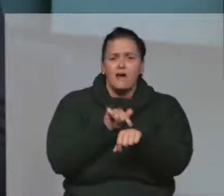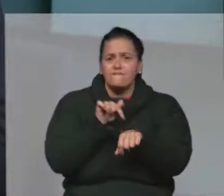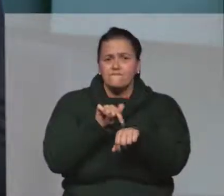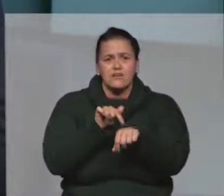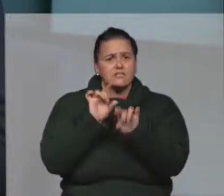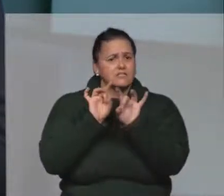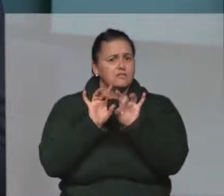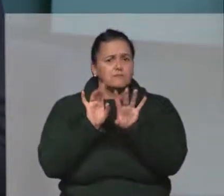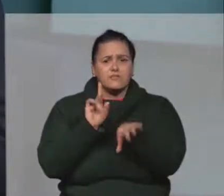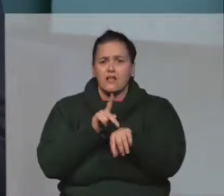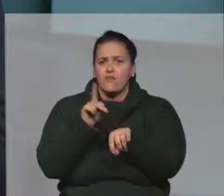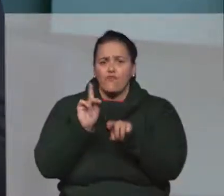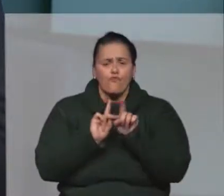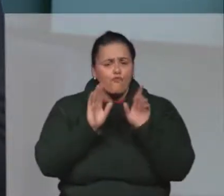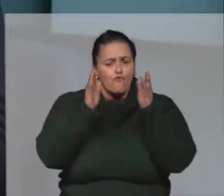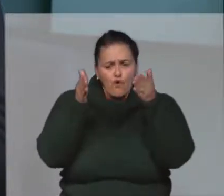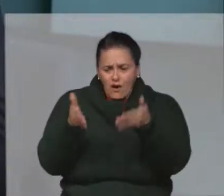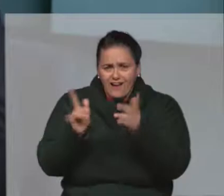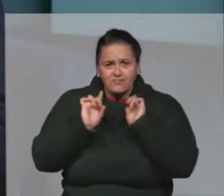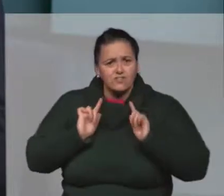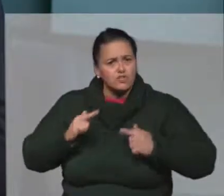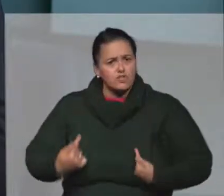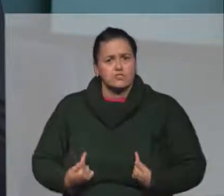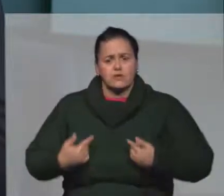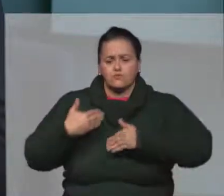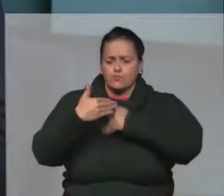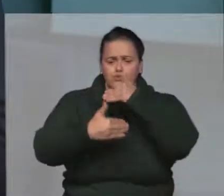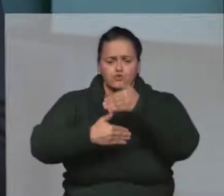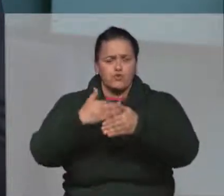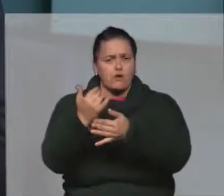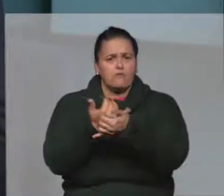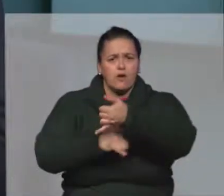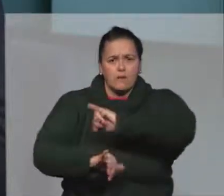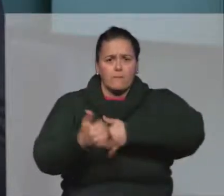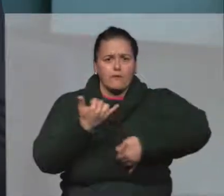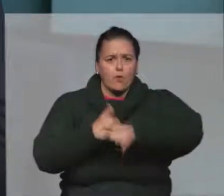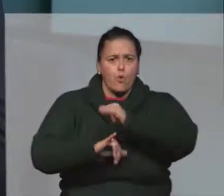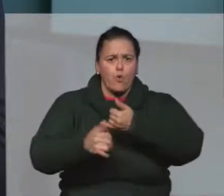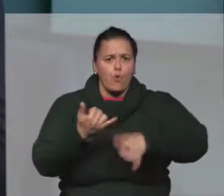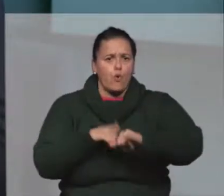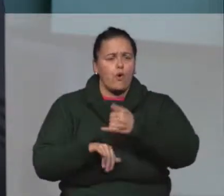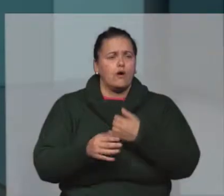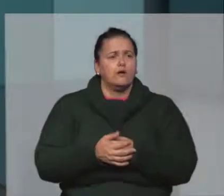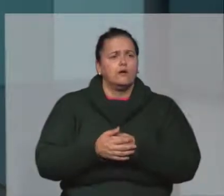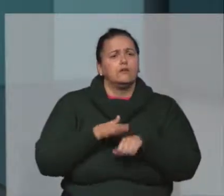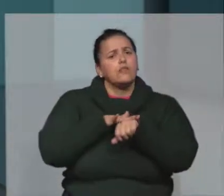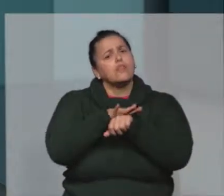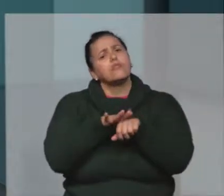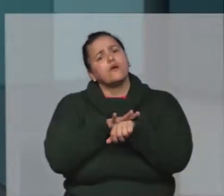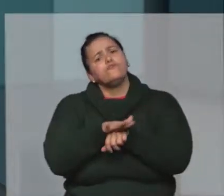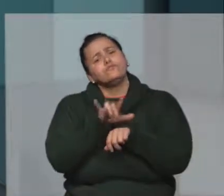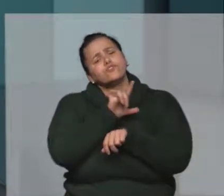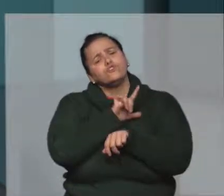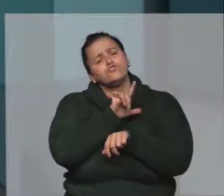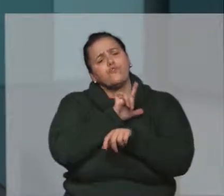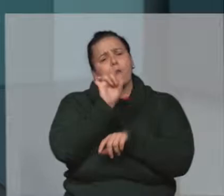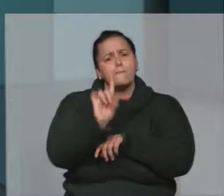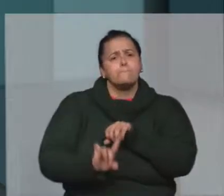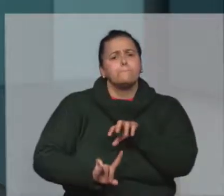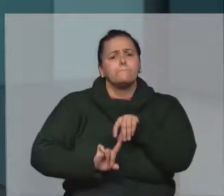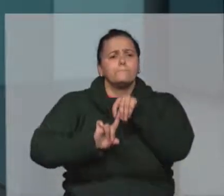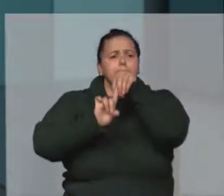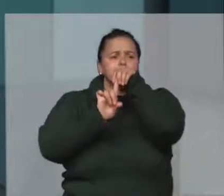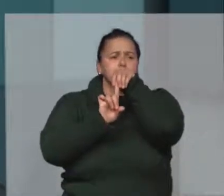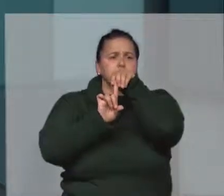primeira vez essa especialização focada na gestão dos processos industriais químicos e petroquímicos. Bom, e nessa conversa que vocês tiveram aí,